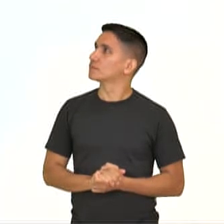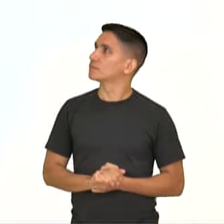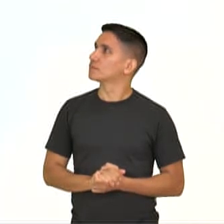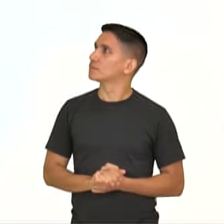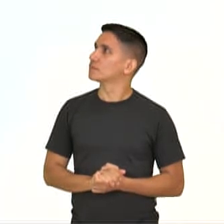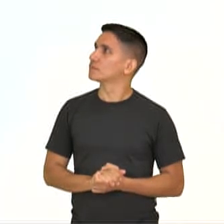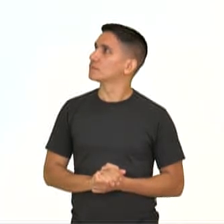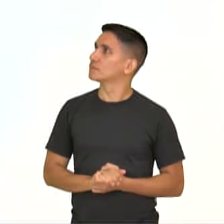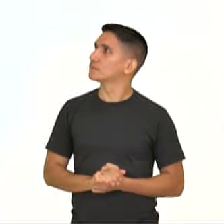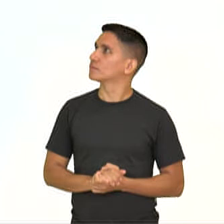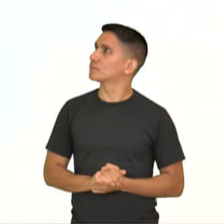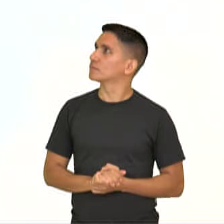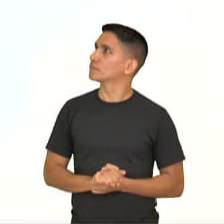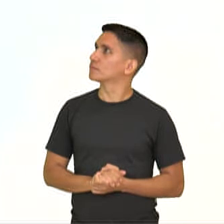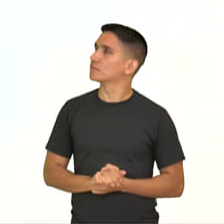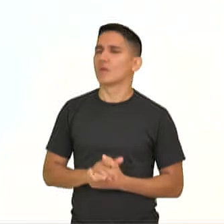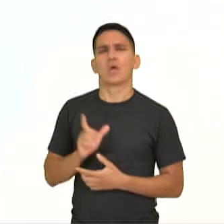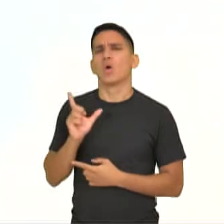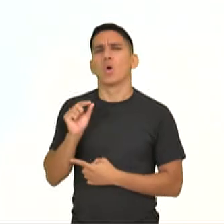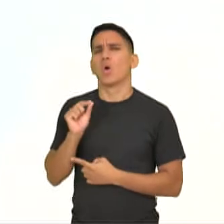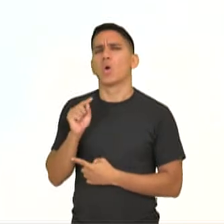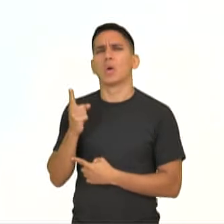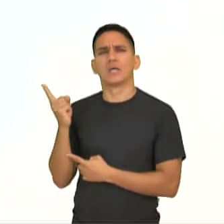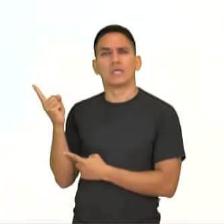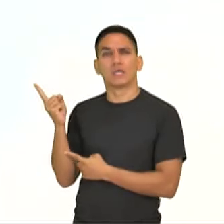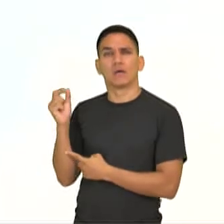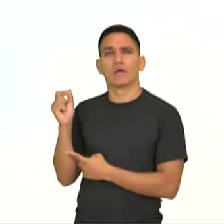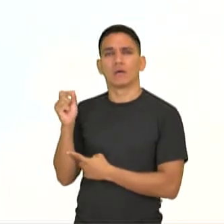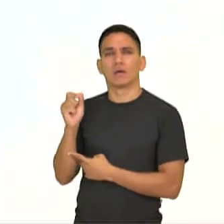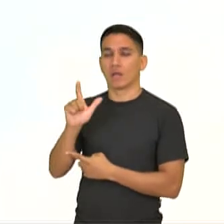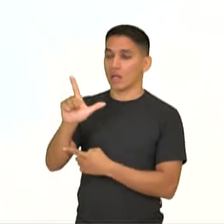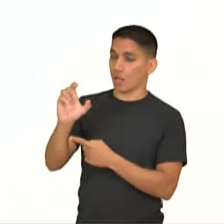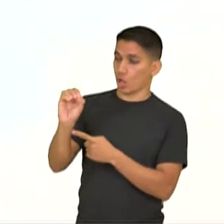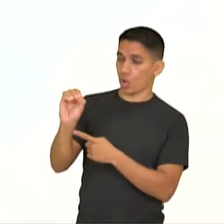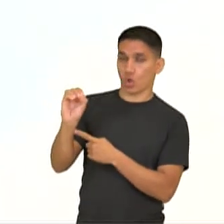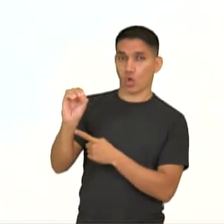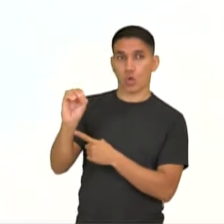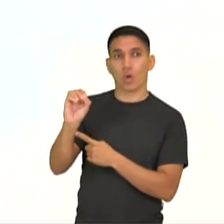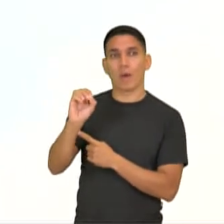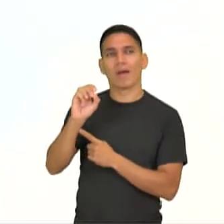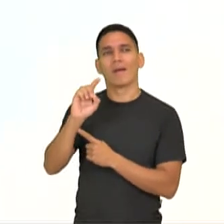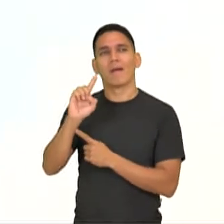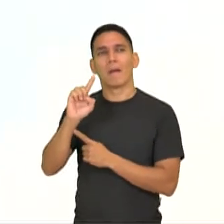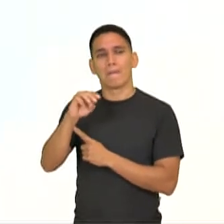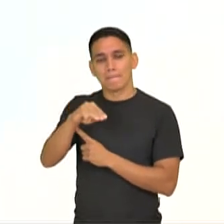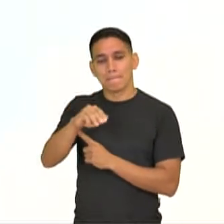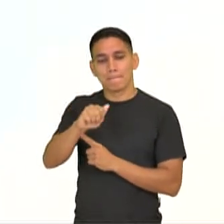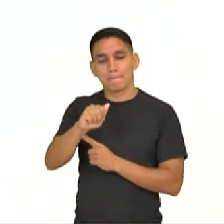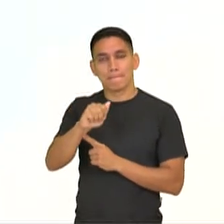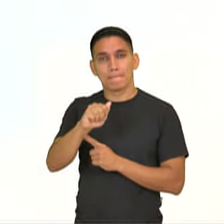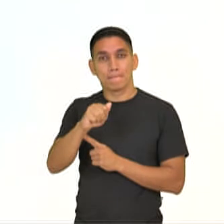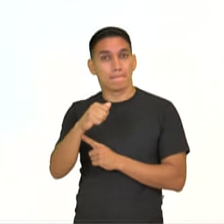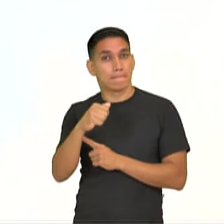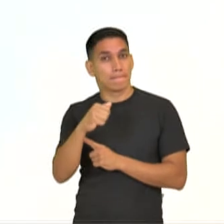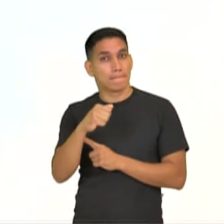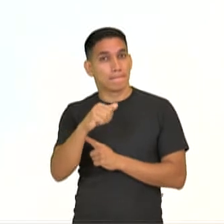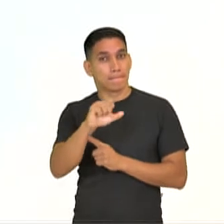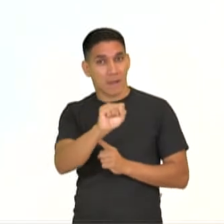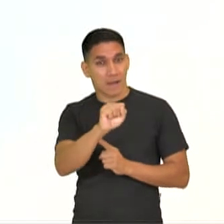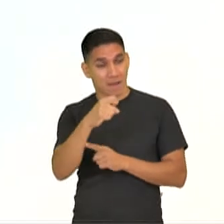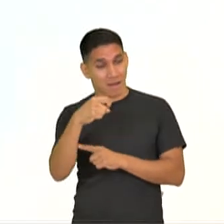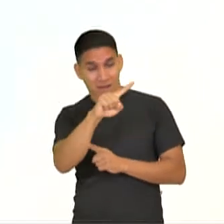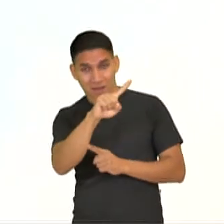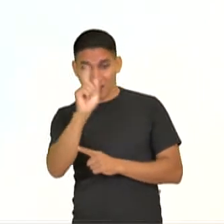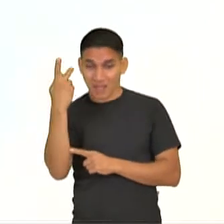triste. Que que eu tenho aqui? Lo, o mais que é adverbio. Então,